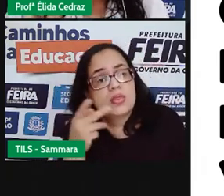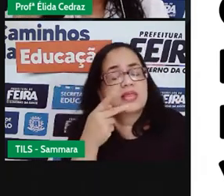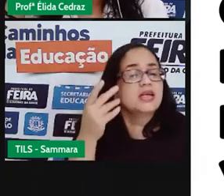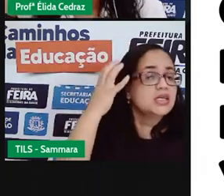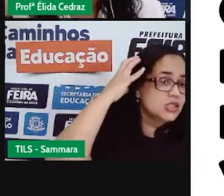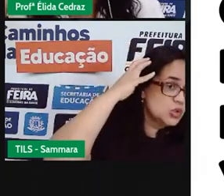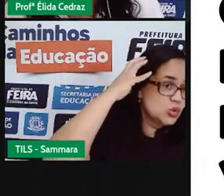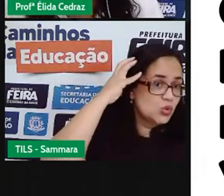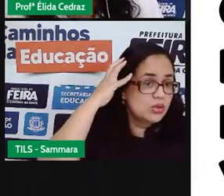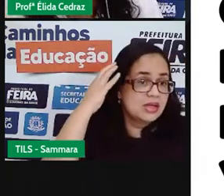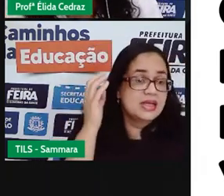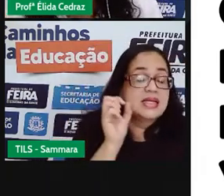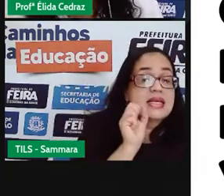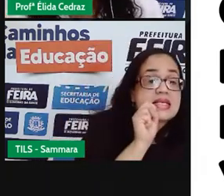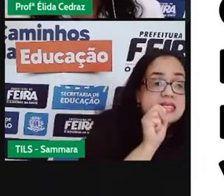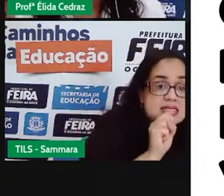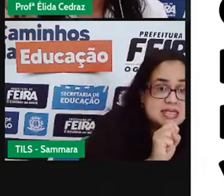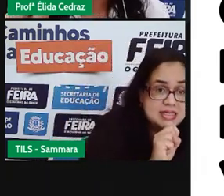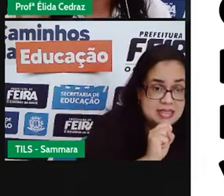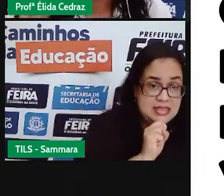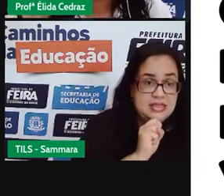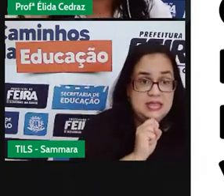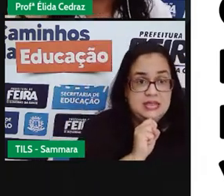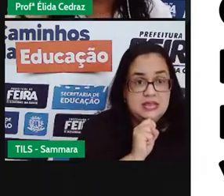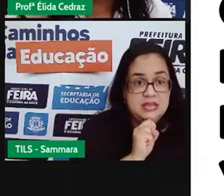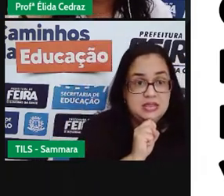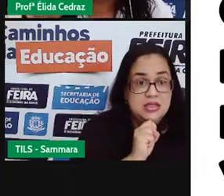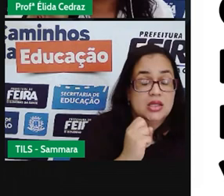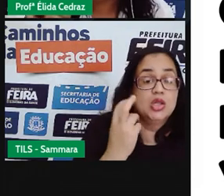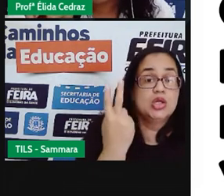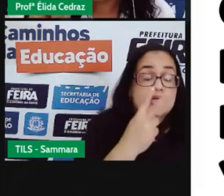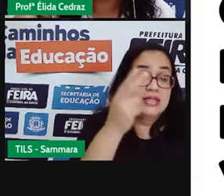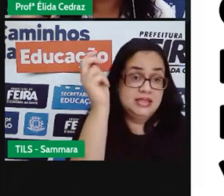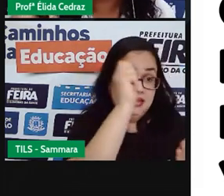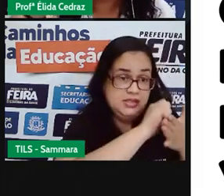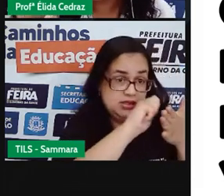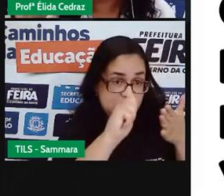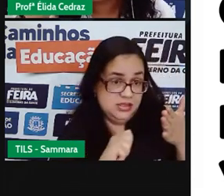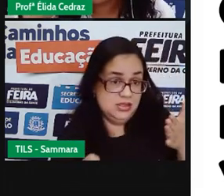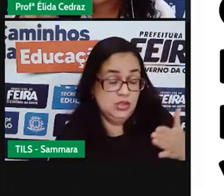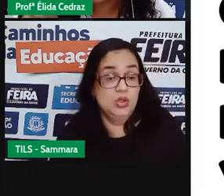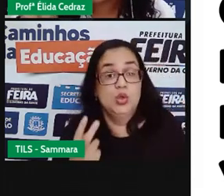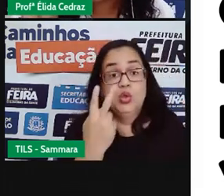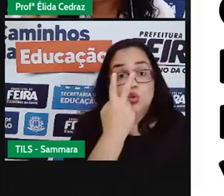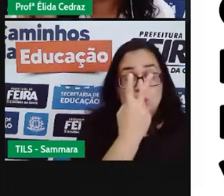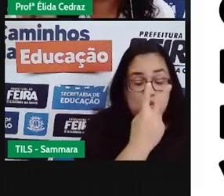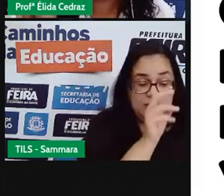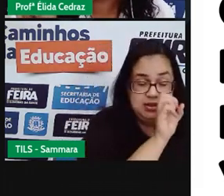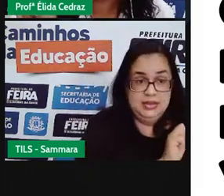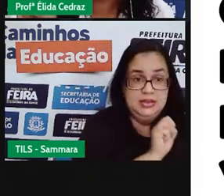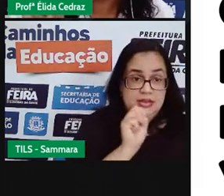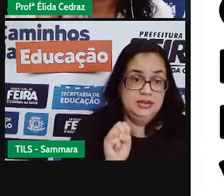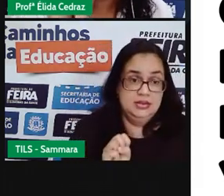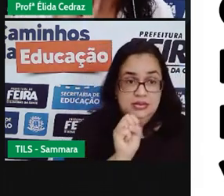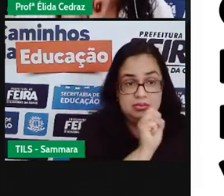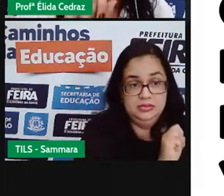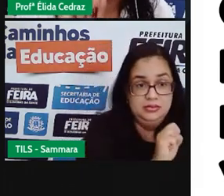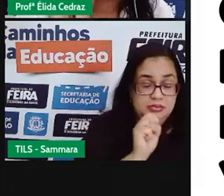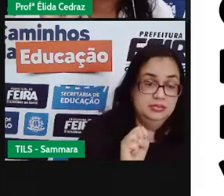som de S, você vai ter que escrever com duas letrinhas S.